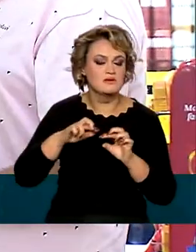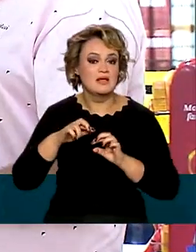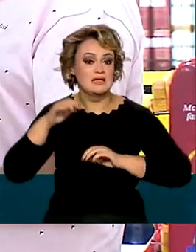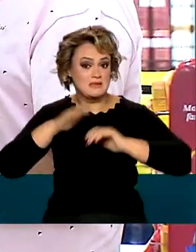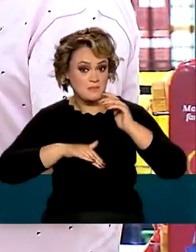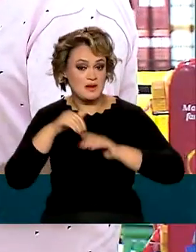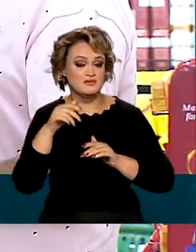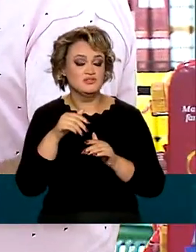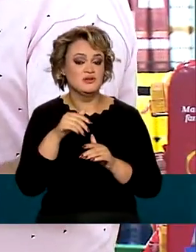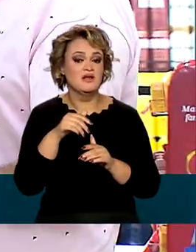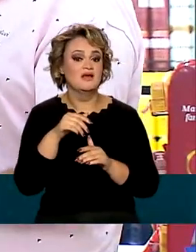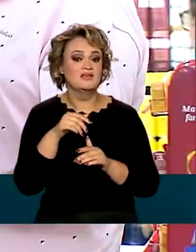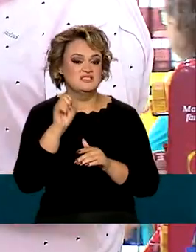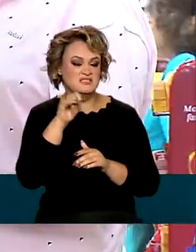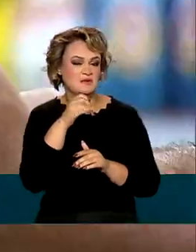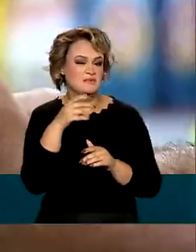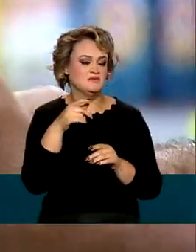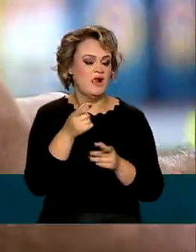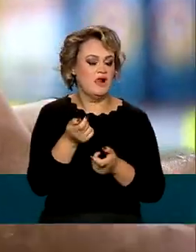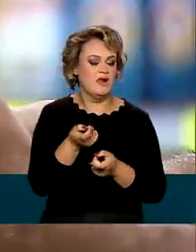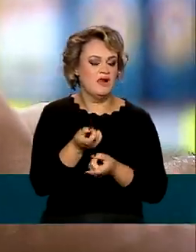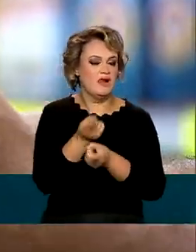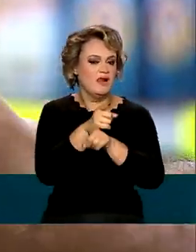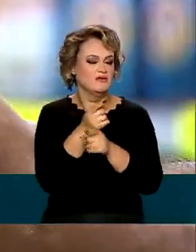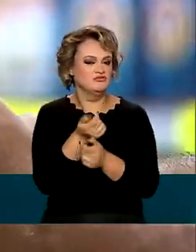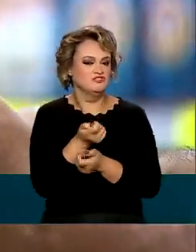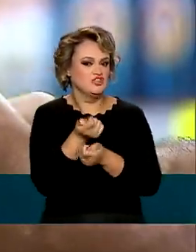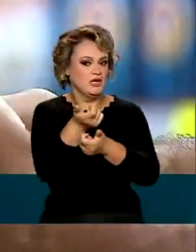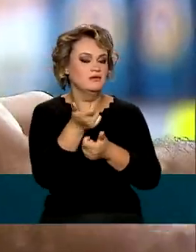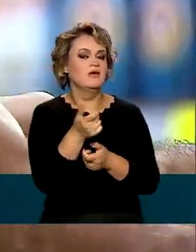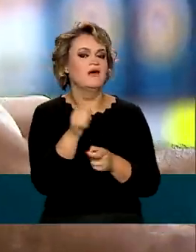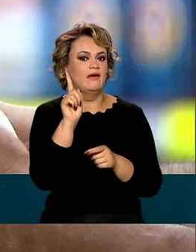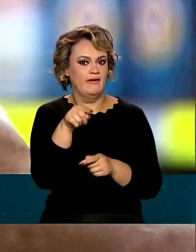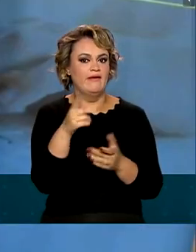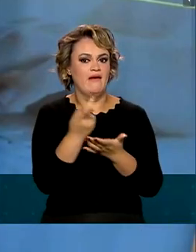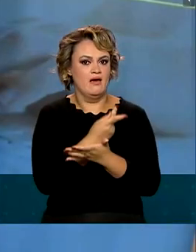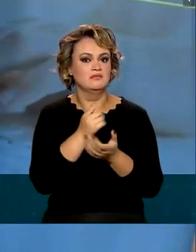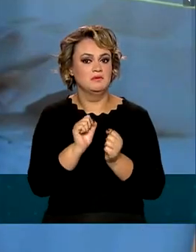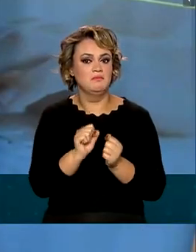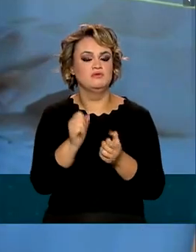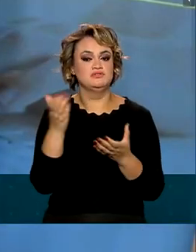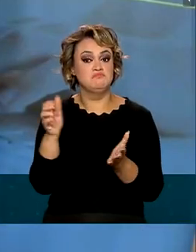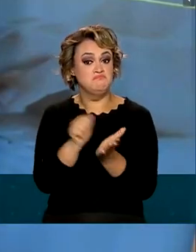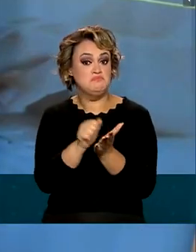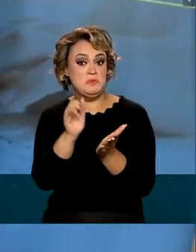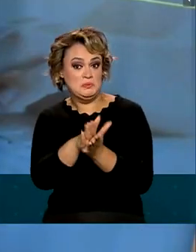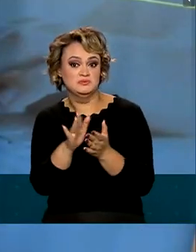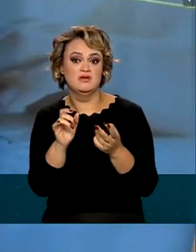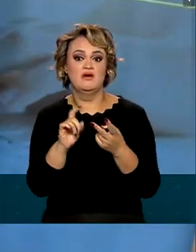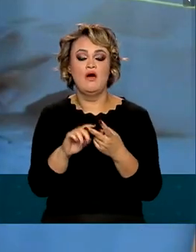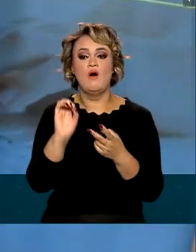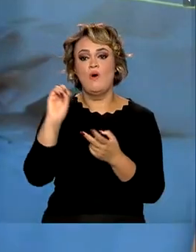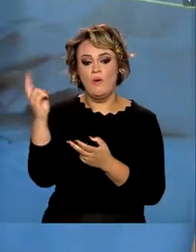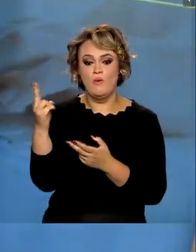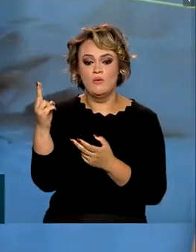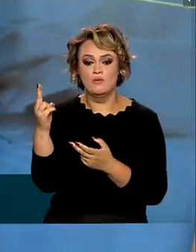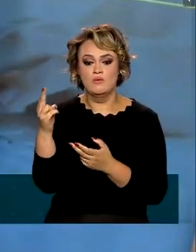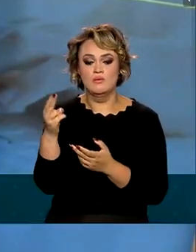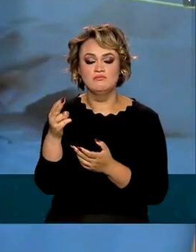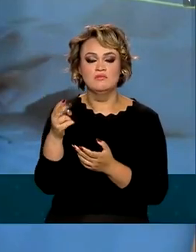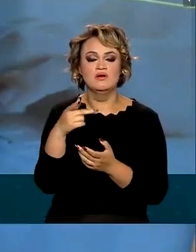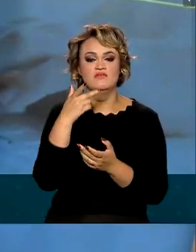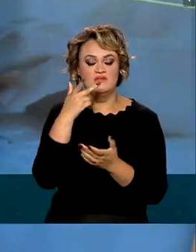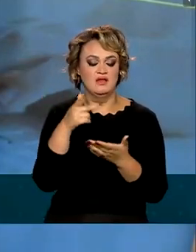prática configura propaganda enganosa e prevê punições. Pode ser uma multa ou então pode ser imposta